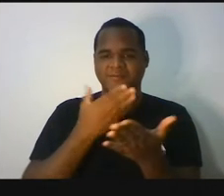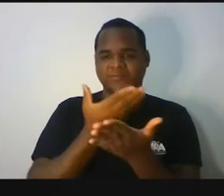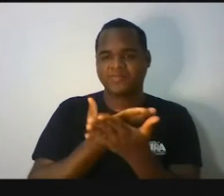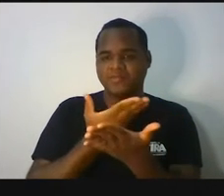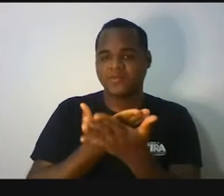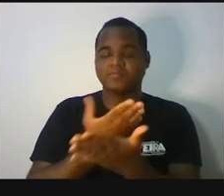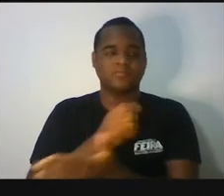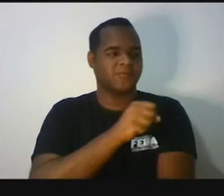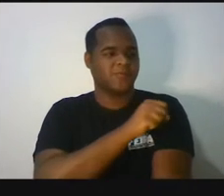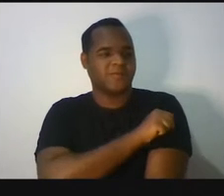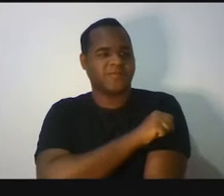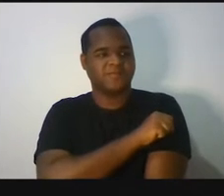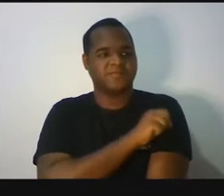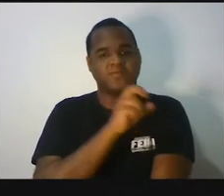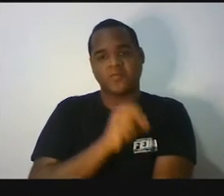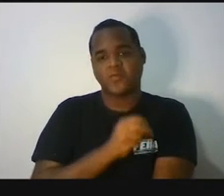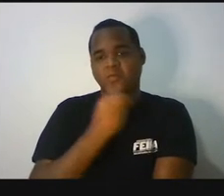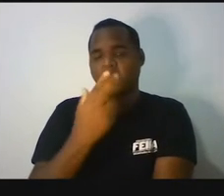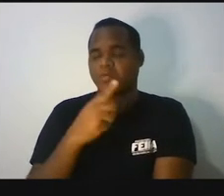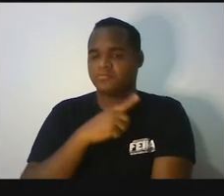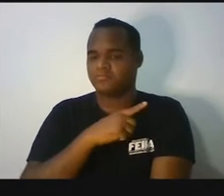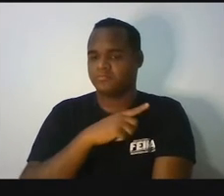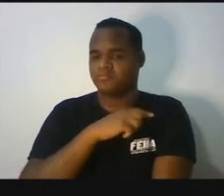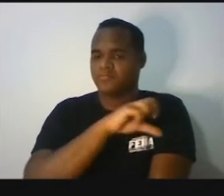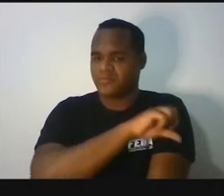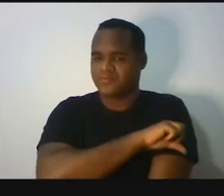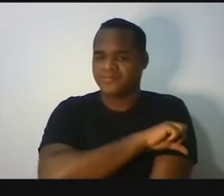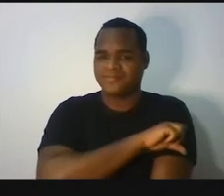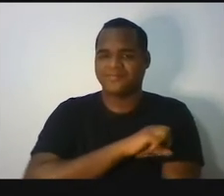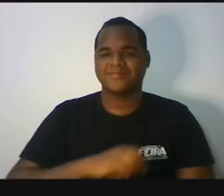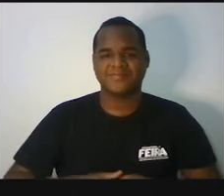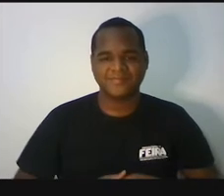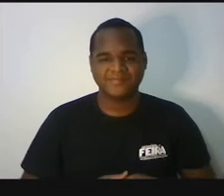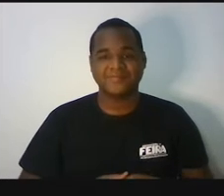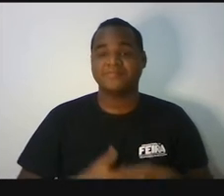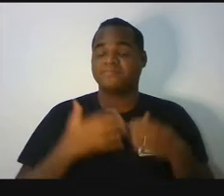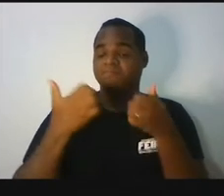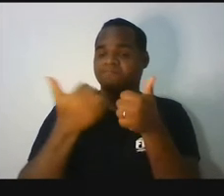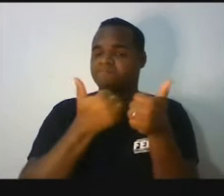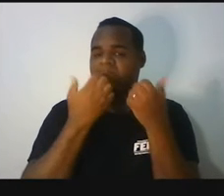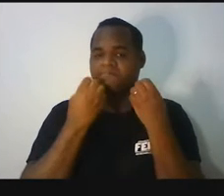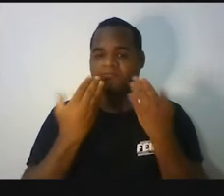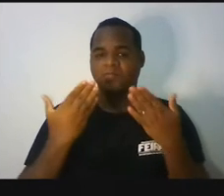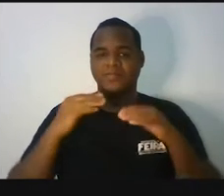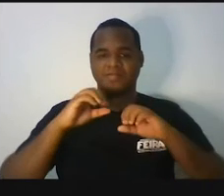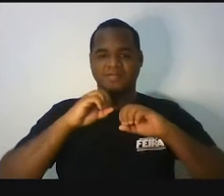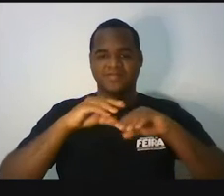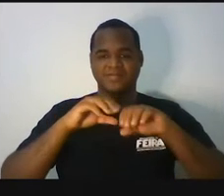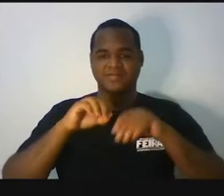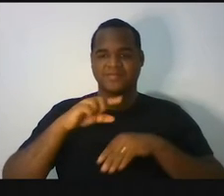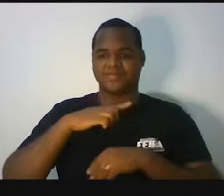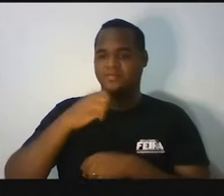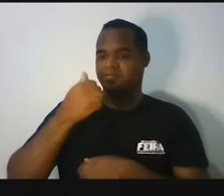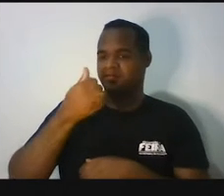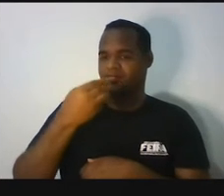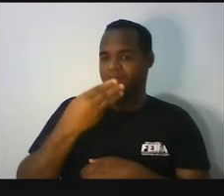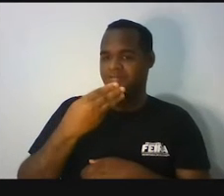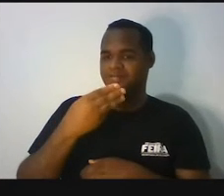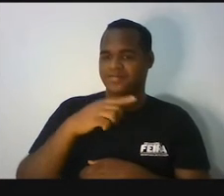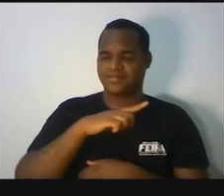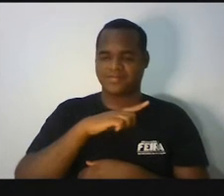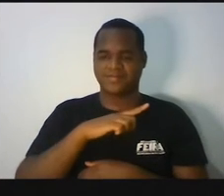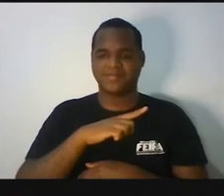do oitavo ano ou do nono ano, tá bom? Essa é a nossa aula de número 13. Bom,